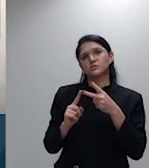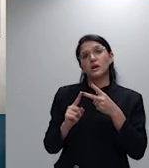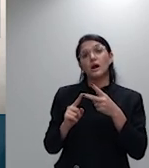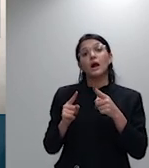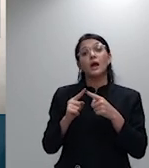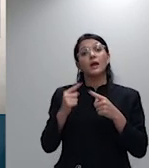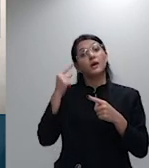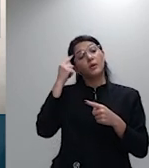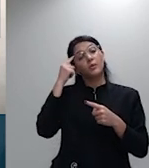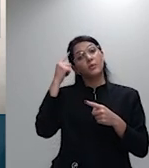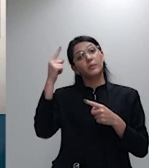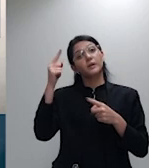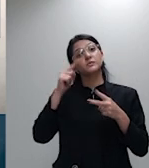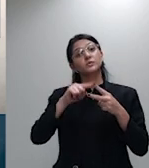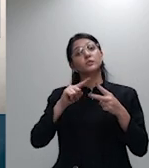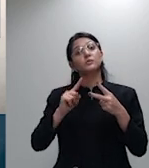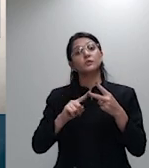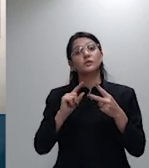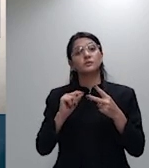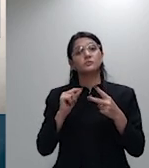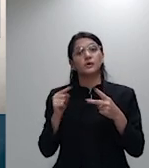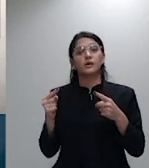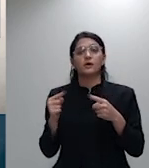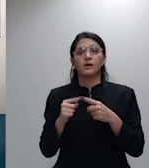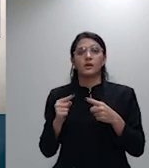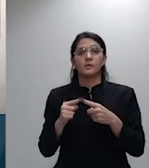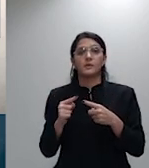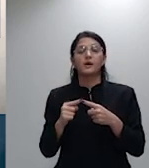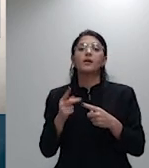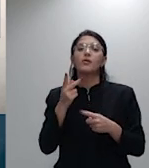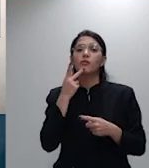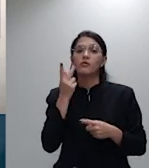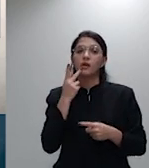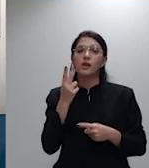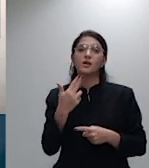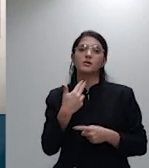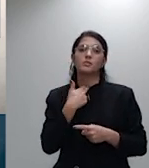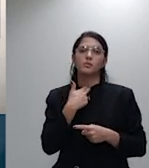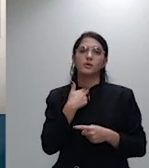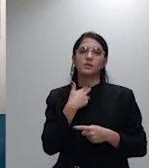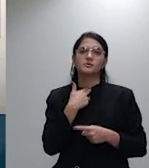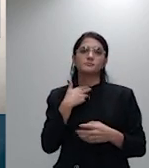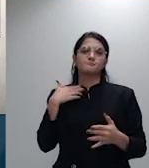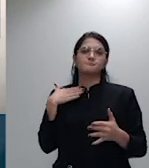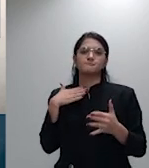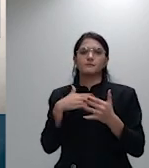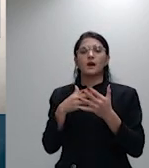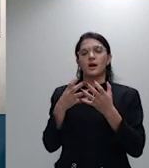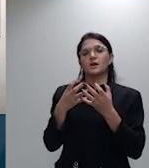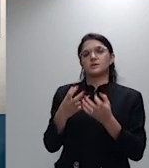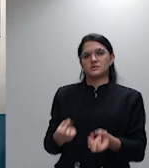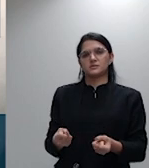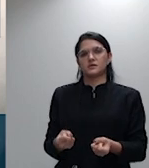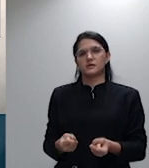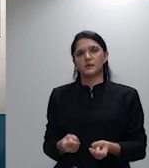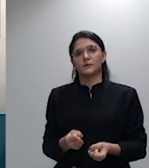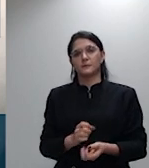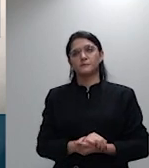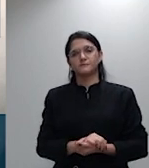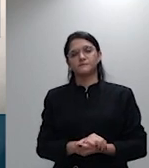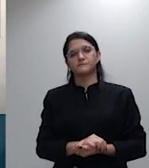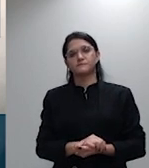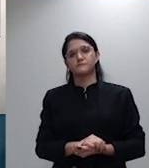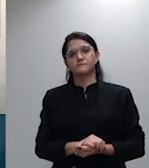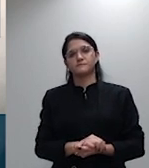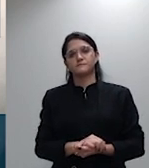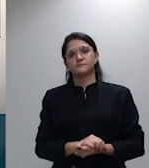que impedem o acolhimento da ação recisória o primeiro deles como nós sabemos